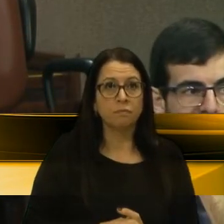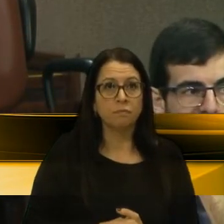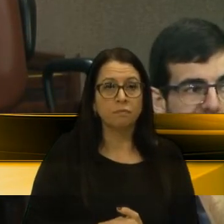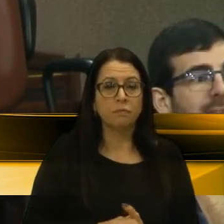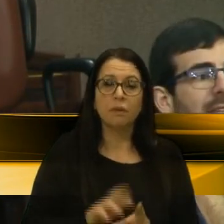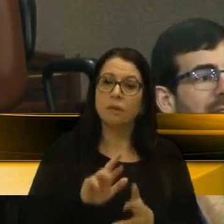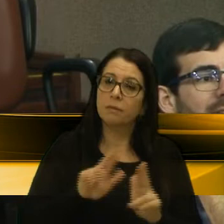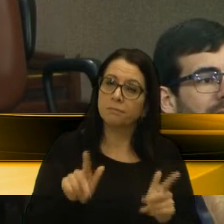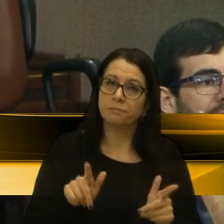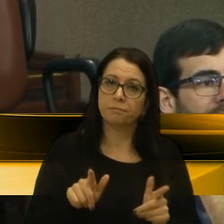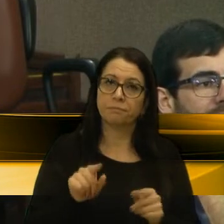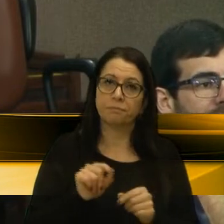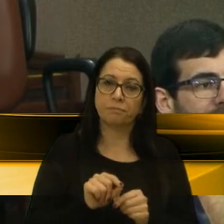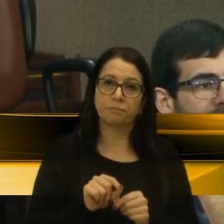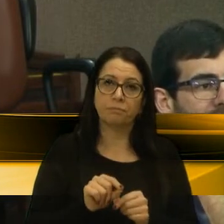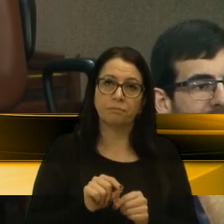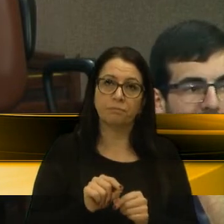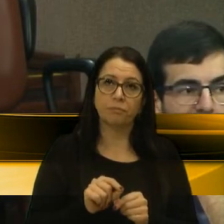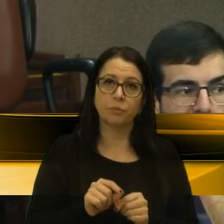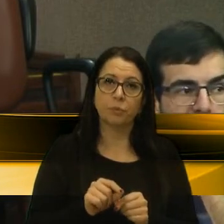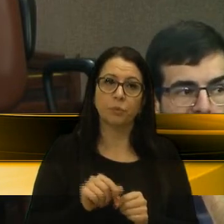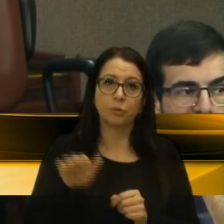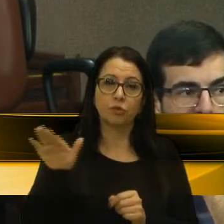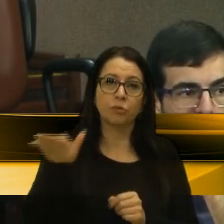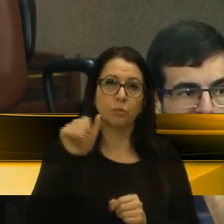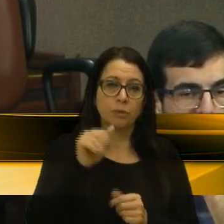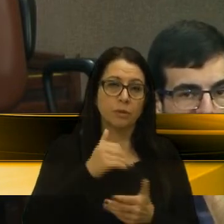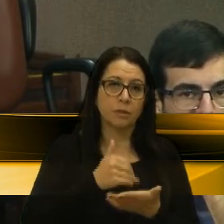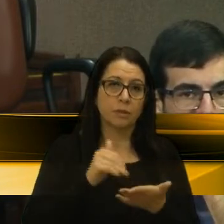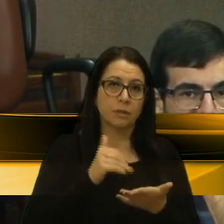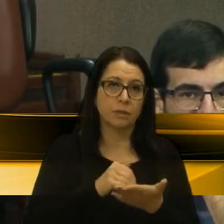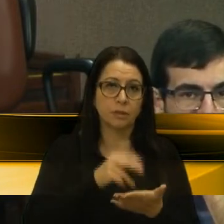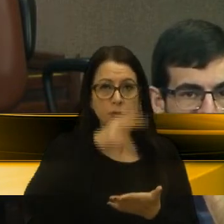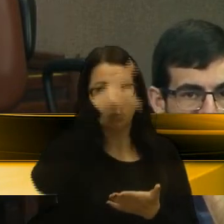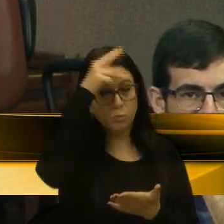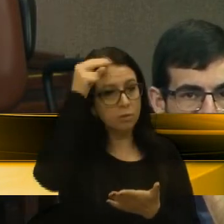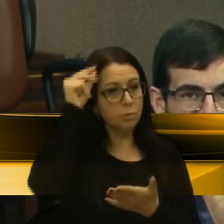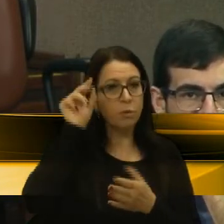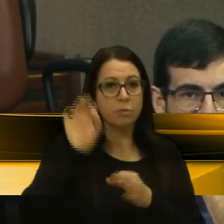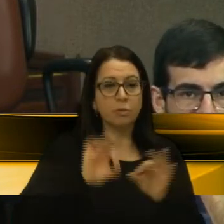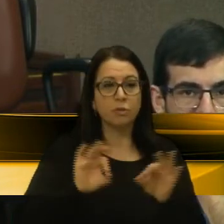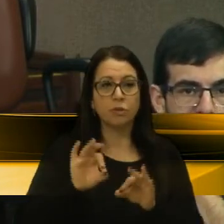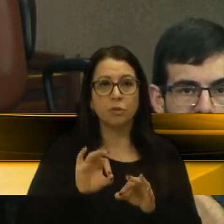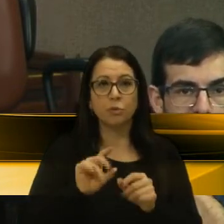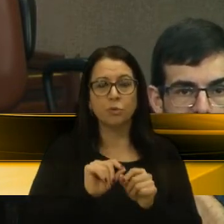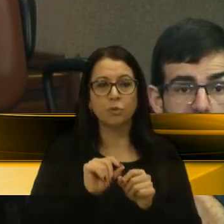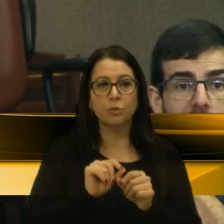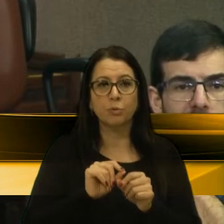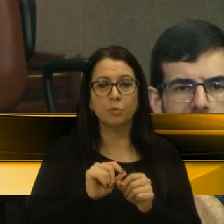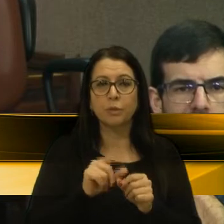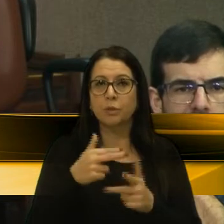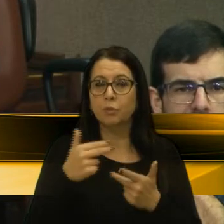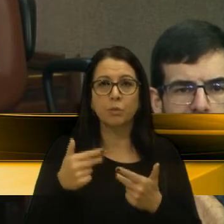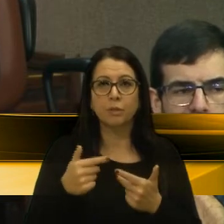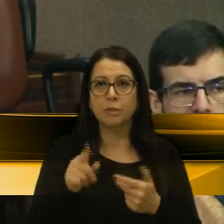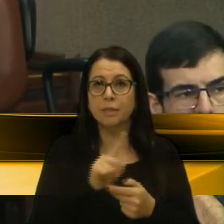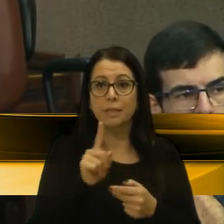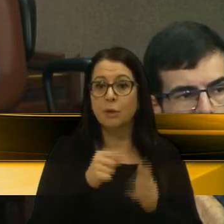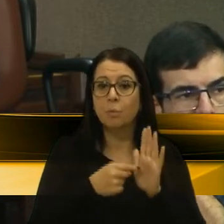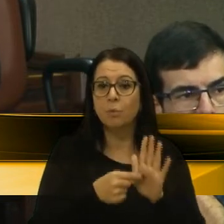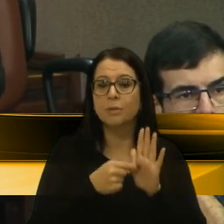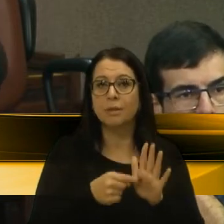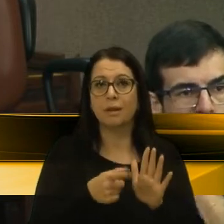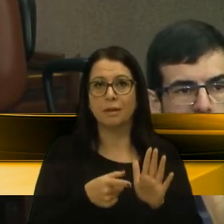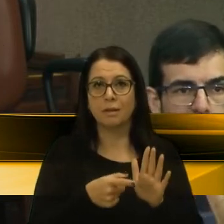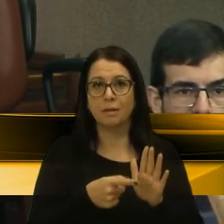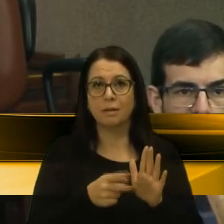Diferentemente do que foi, por exemplo, a convocação do secretário municipal de planejamento, em razão das suas negativas de estar presente nas